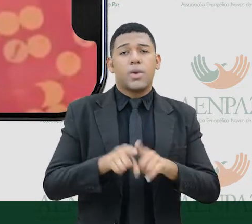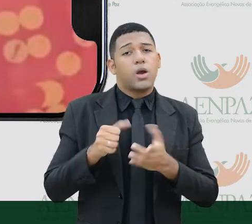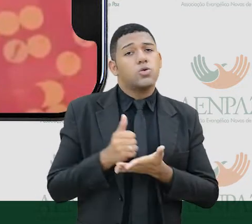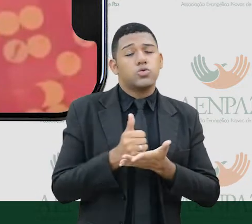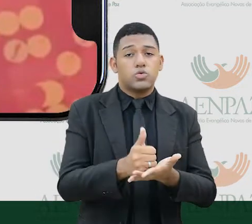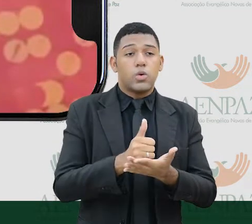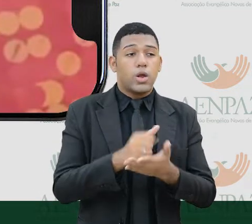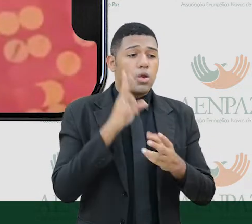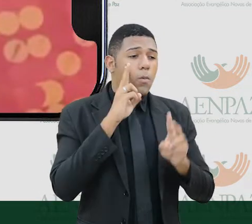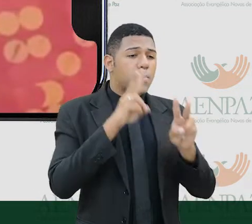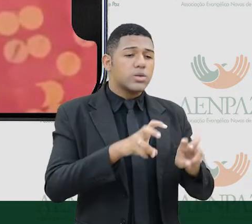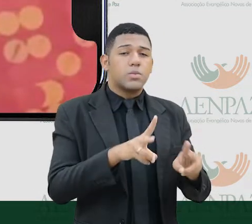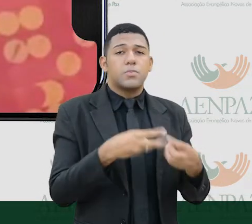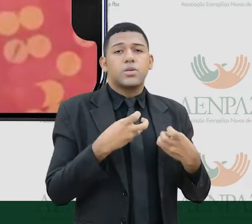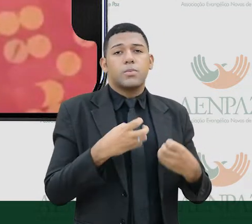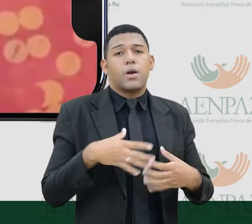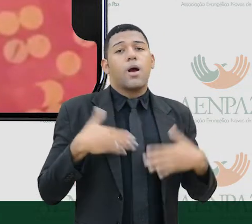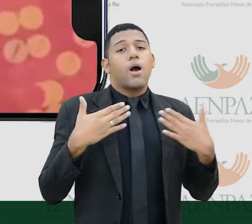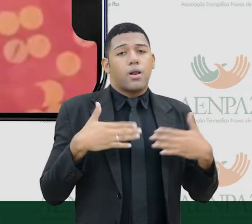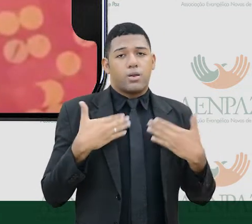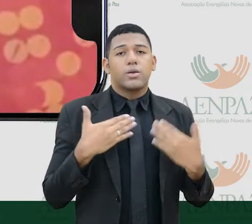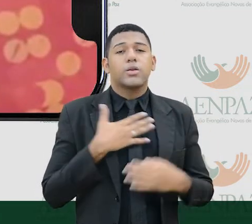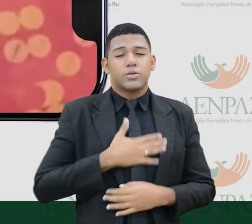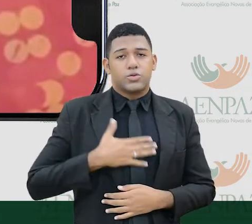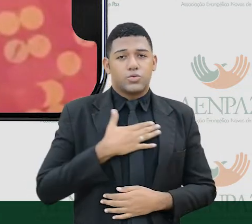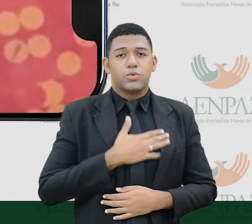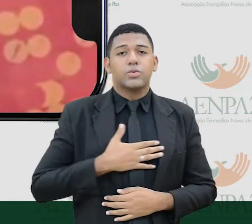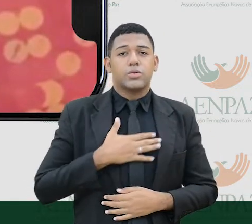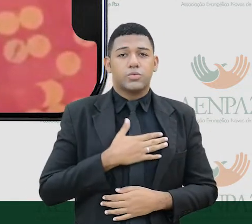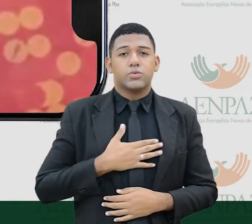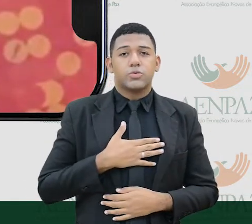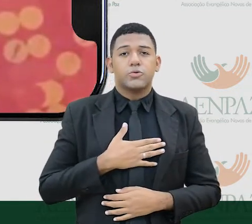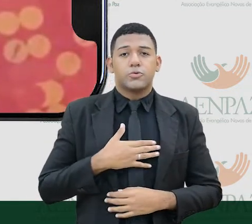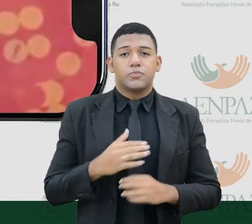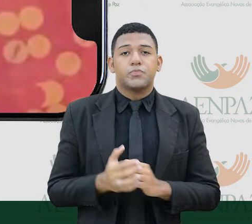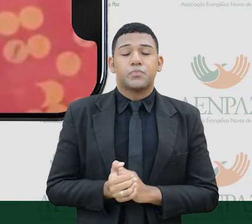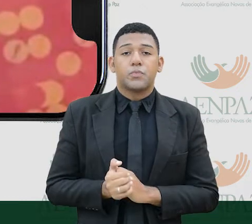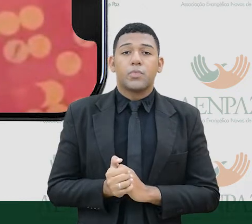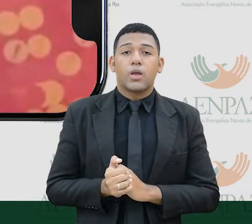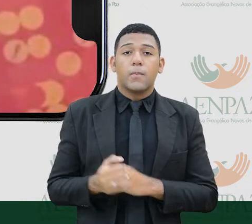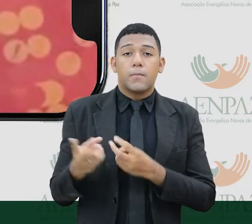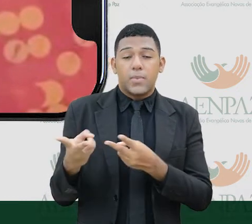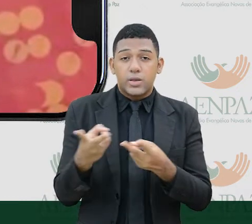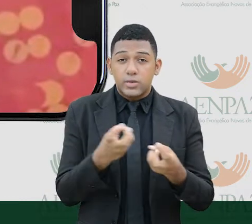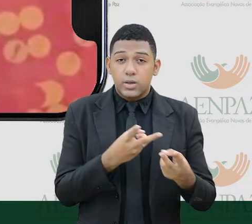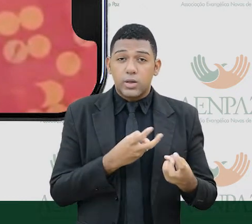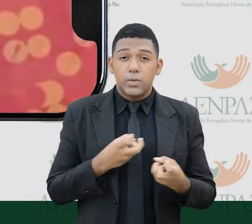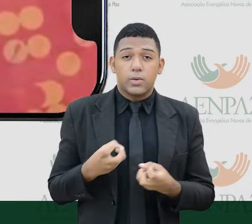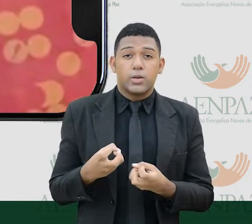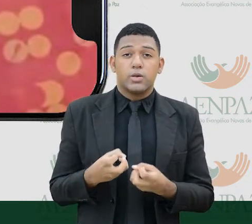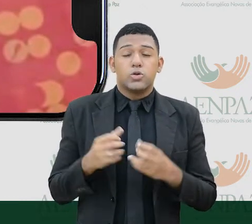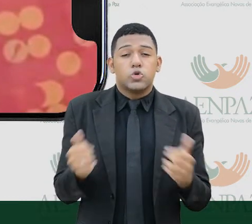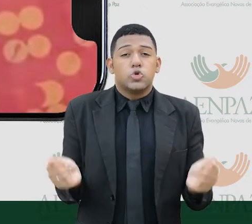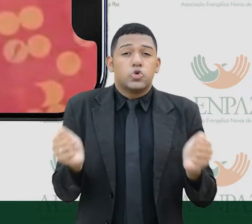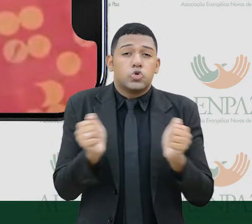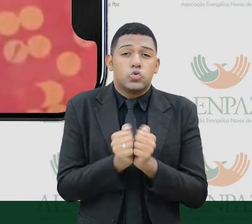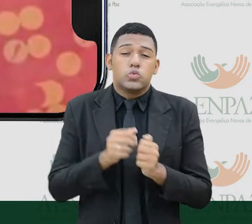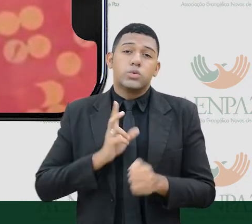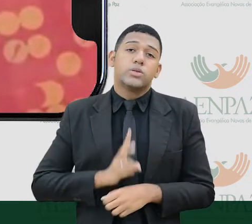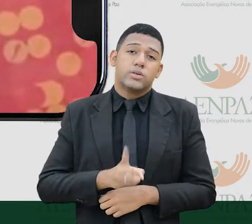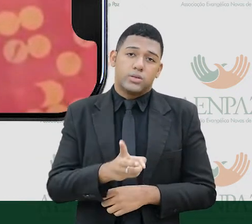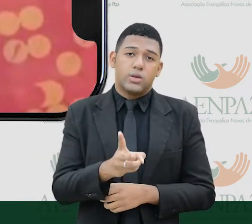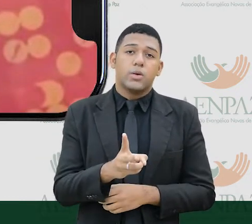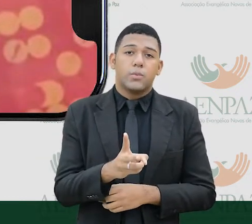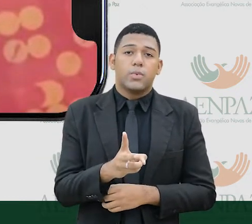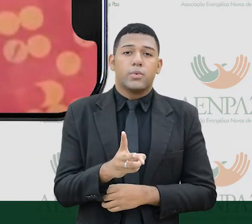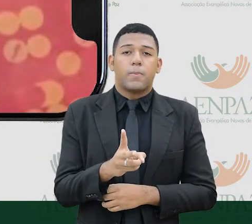uma alegria, uma satisfação. Contem sempre conosco, contem com o meu apoio e da minha equipe e juntos aí tentando fazer